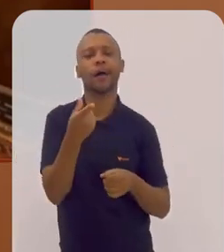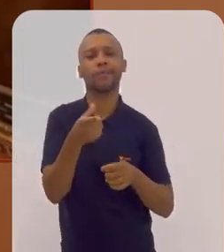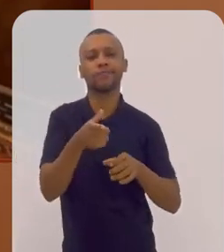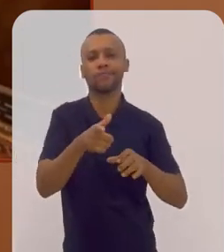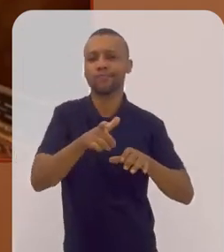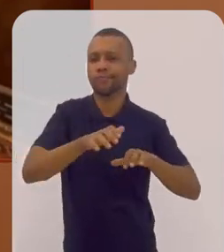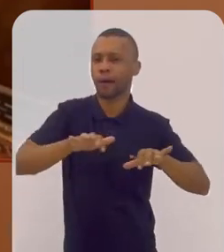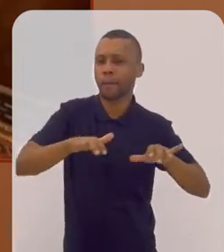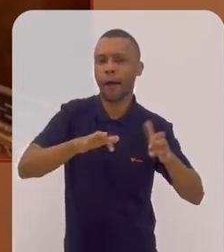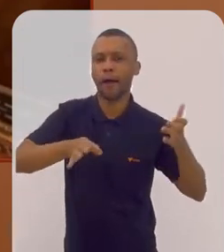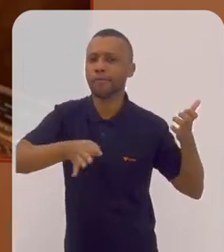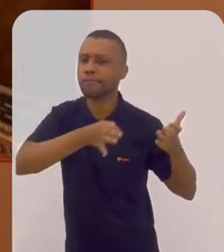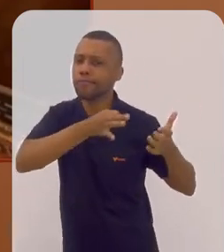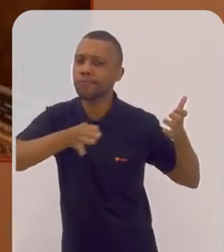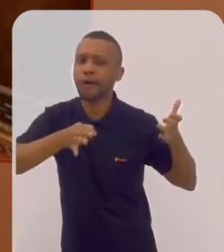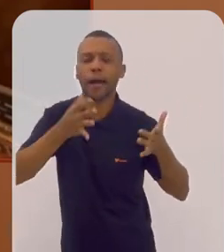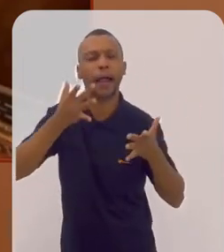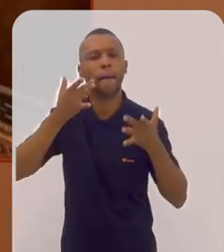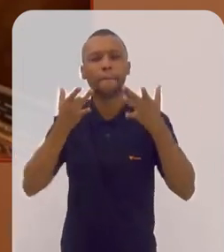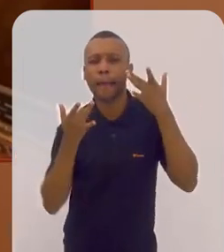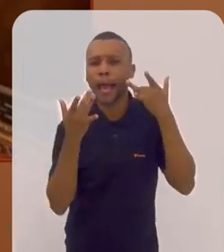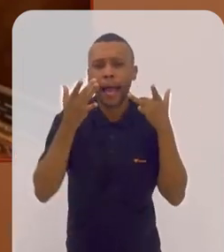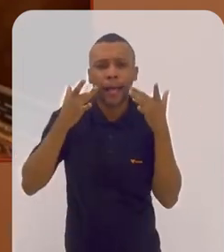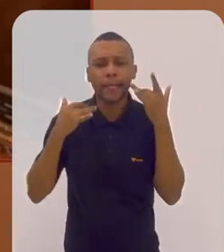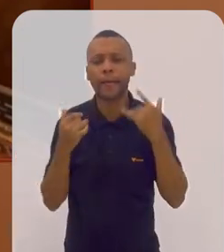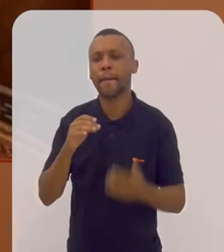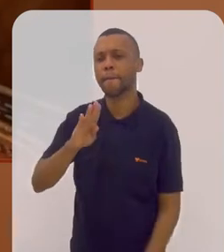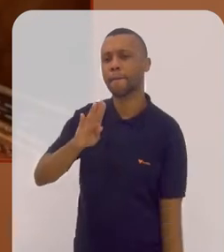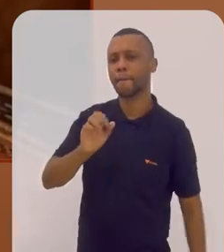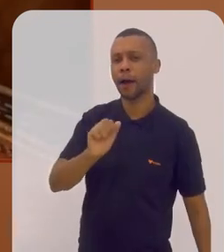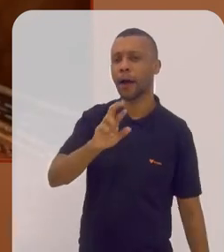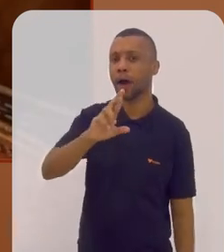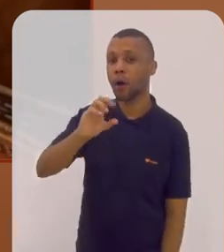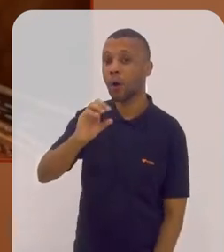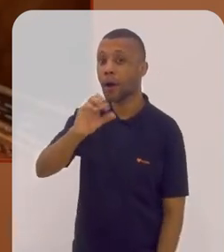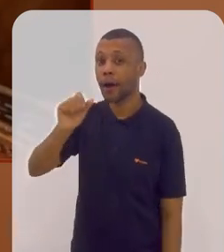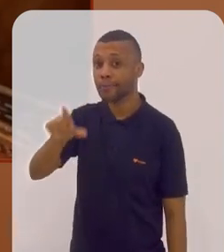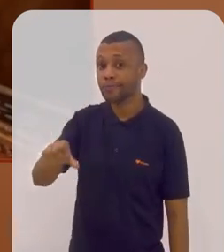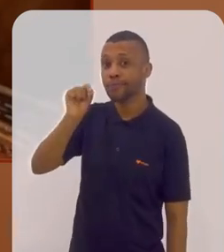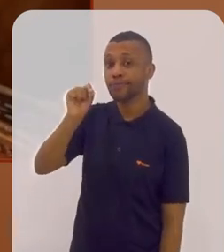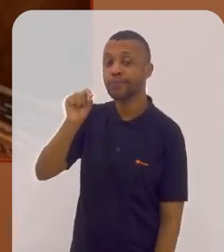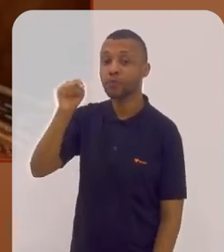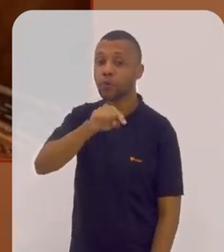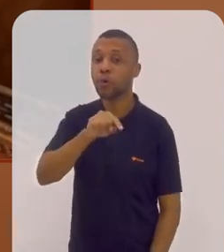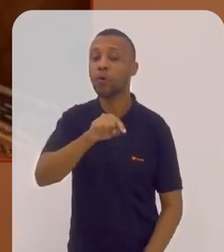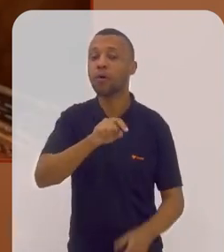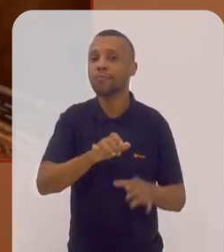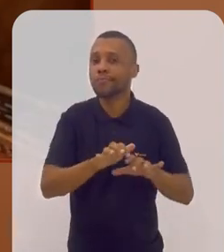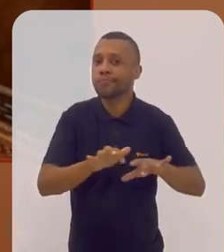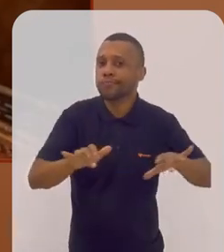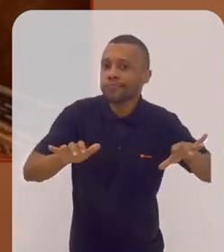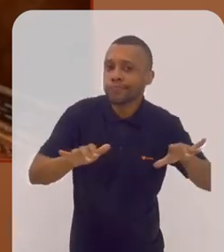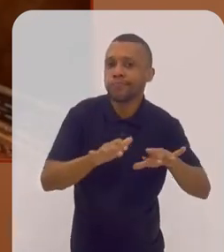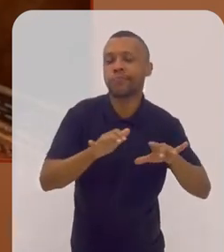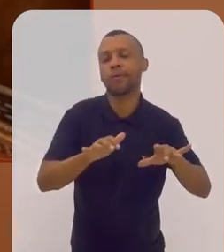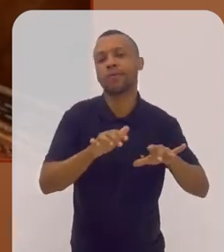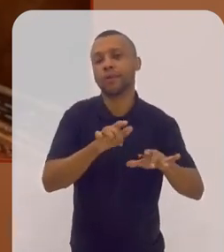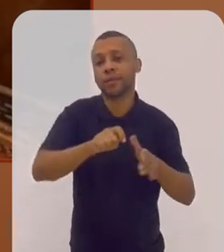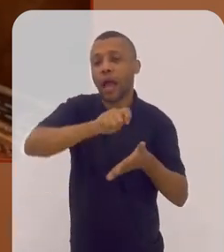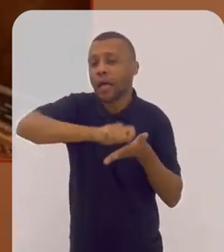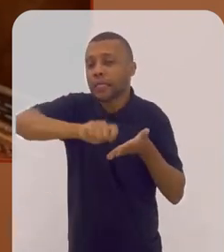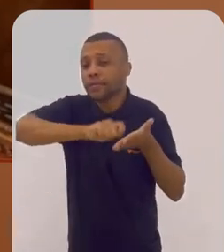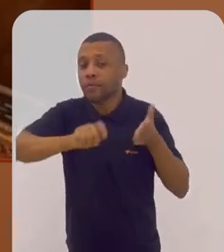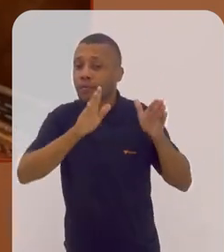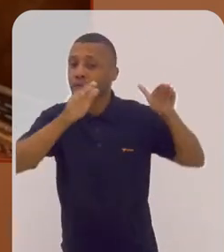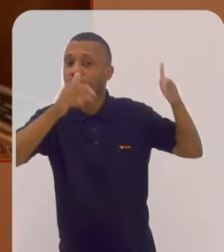peças barrocas, que já eram um repertório da minha preferência, digamos assim, no cravo, que era um instrumento para o qual ele